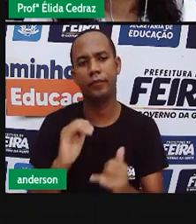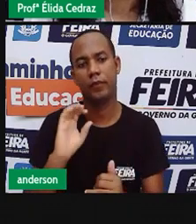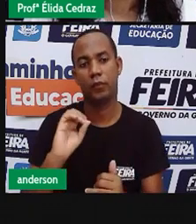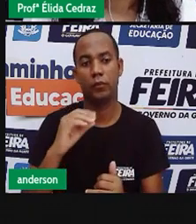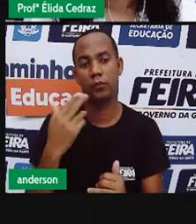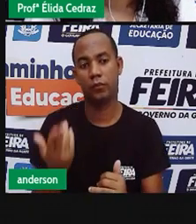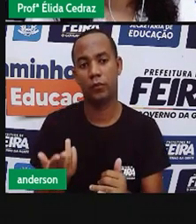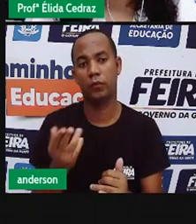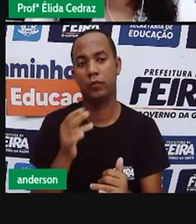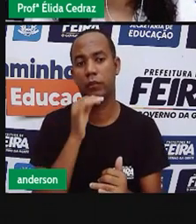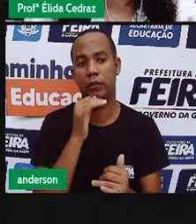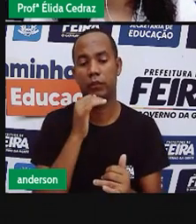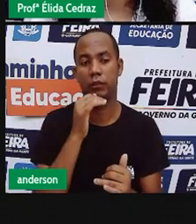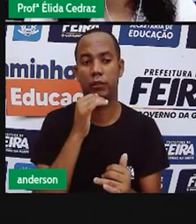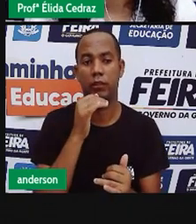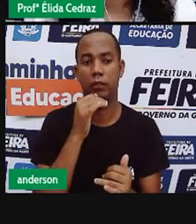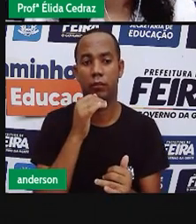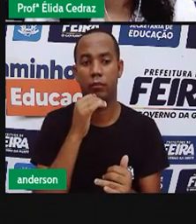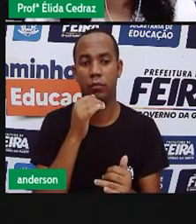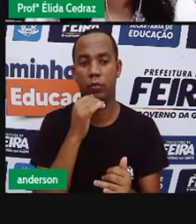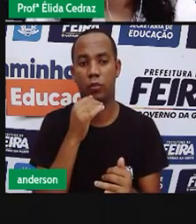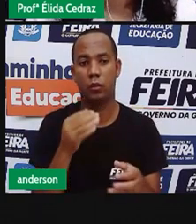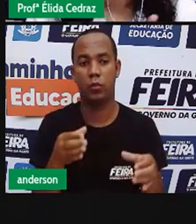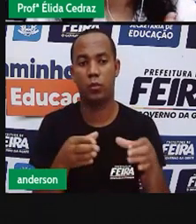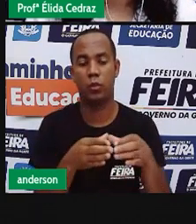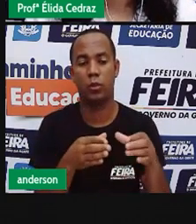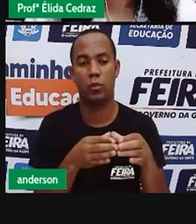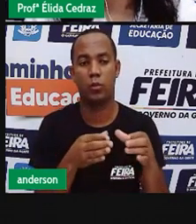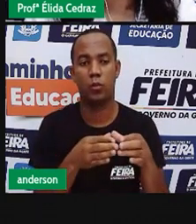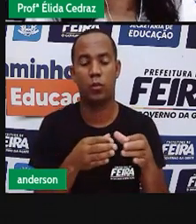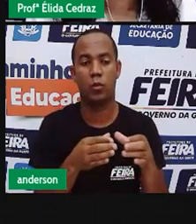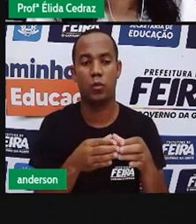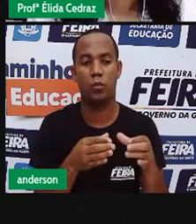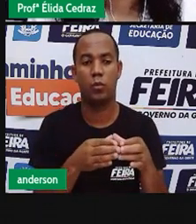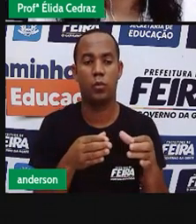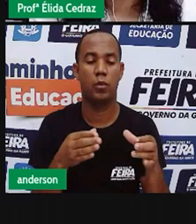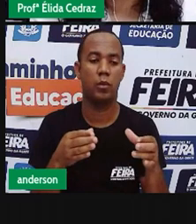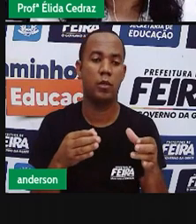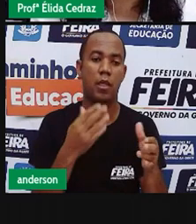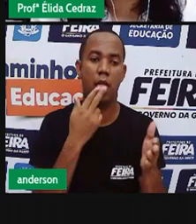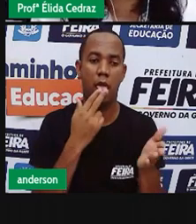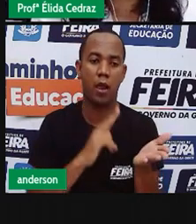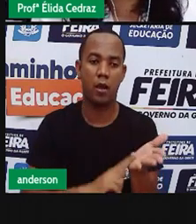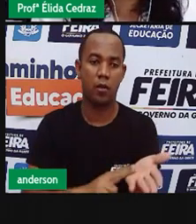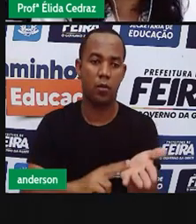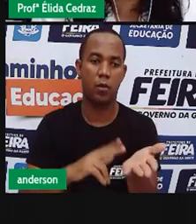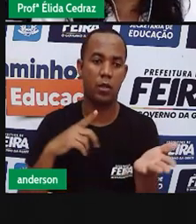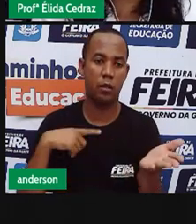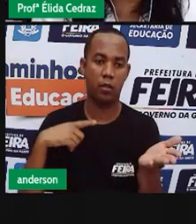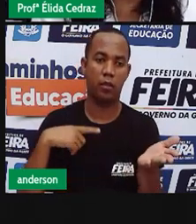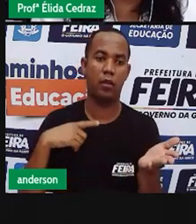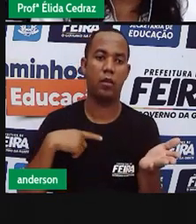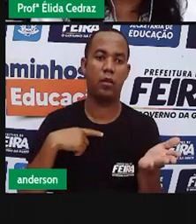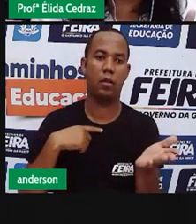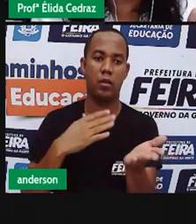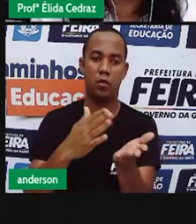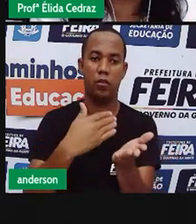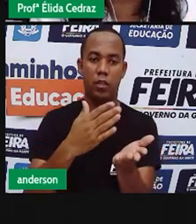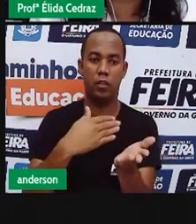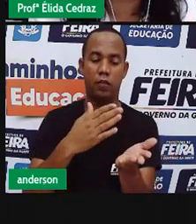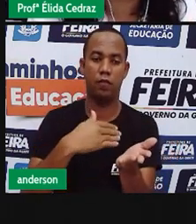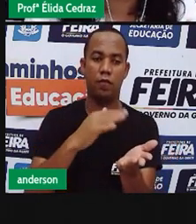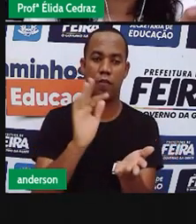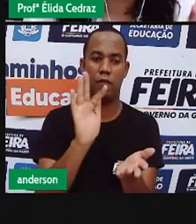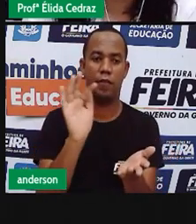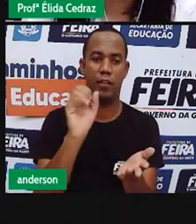em uma agenda dos Correios. Os Correios têm um livro com a Feira de Santana, toda mapeada